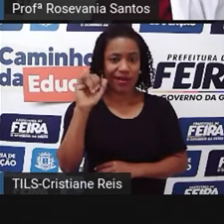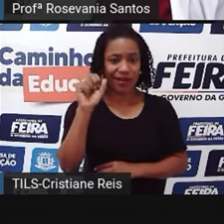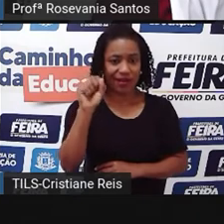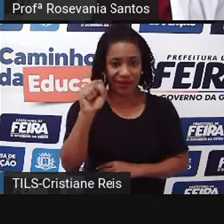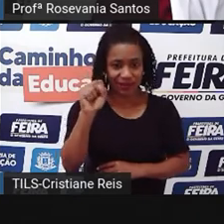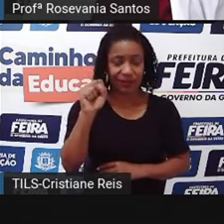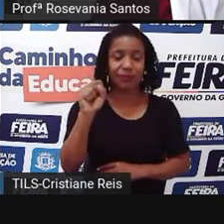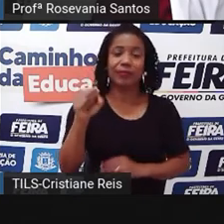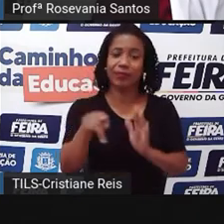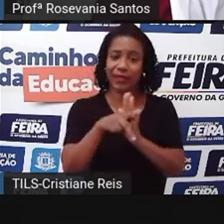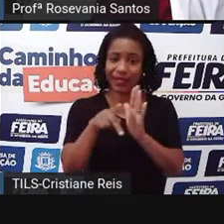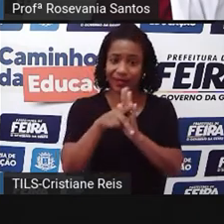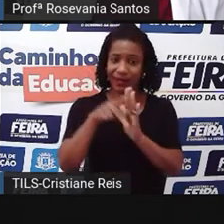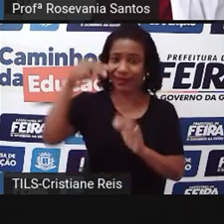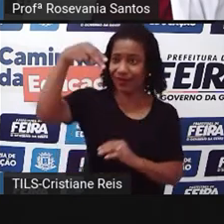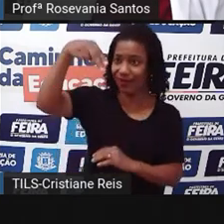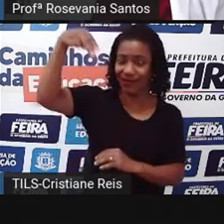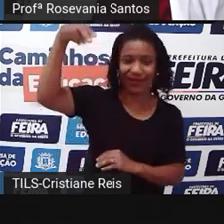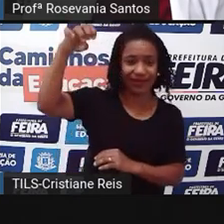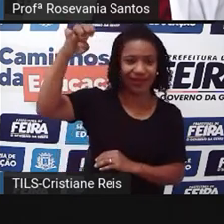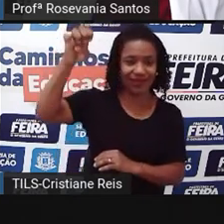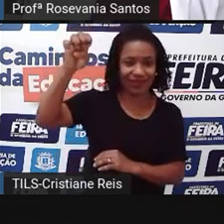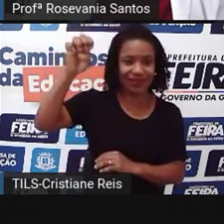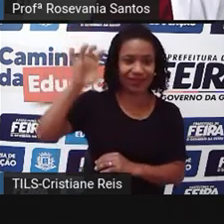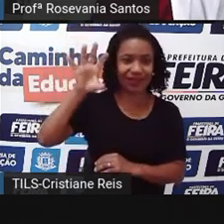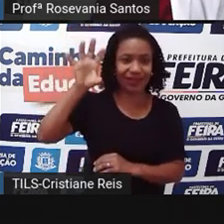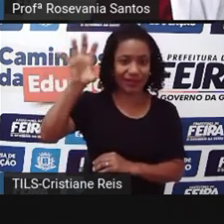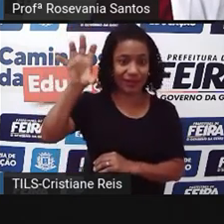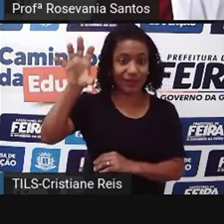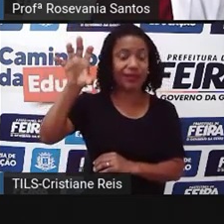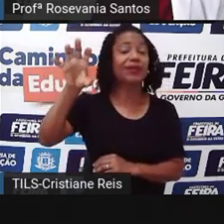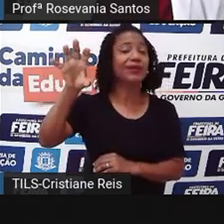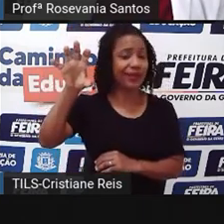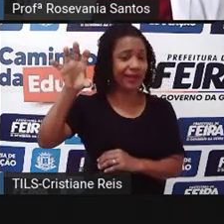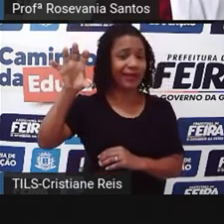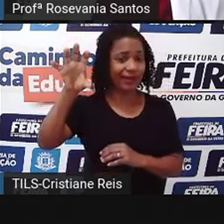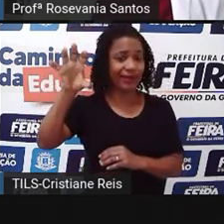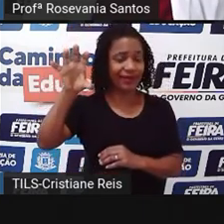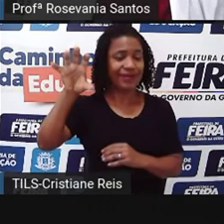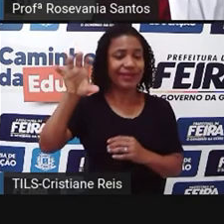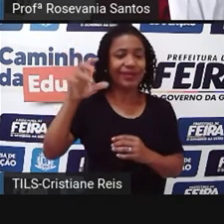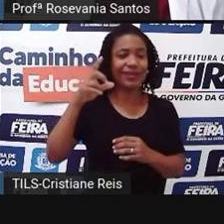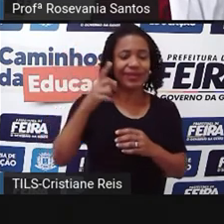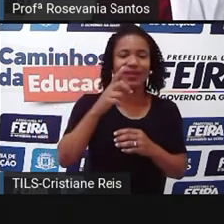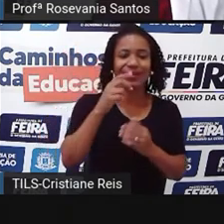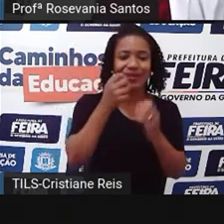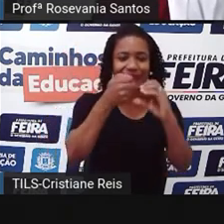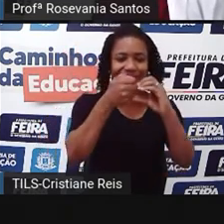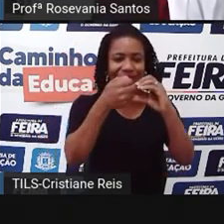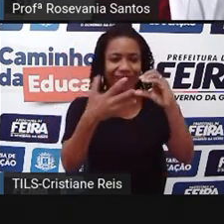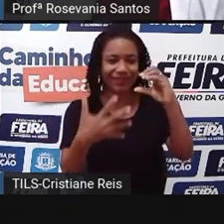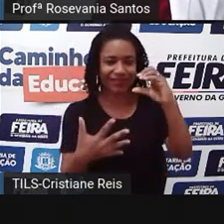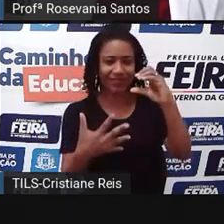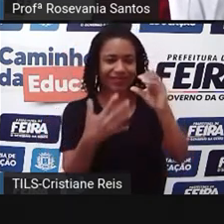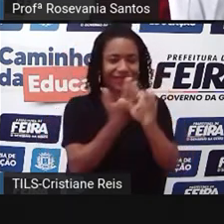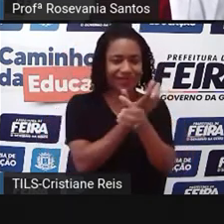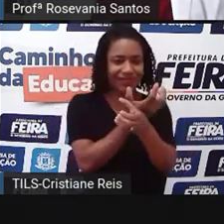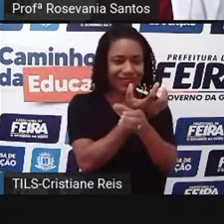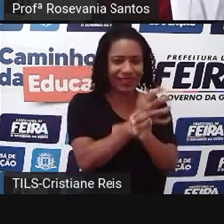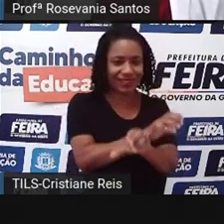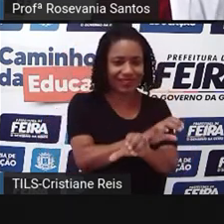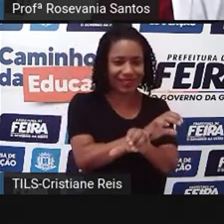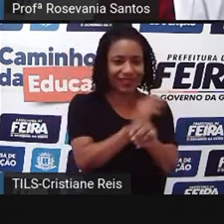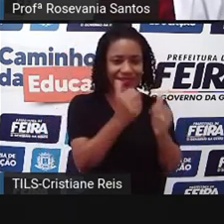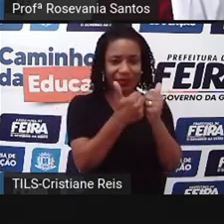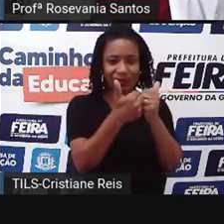aqui, porque vai predominar a parte, né, da Caatinga. Então, esse pedacinho aqui do nordeste, a gente chama ele de Mata dos Cocais. Como